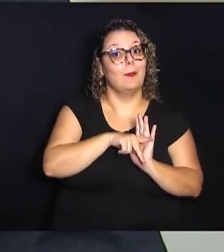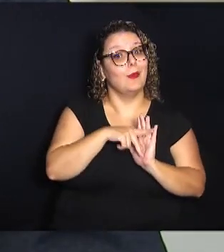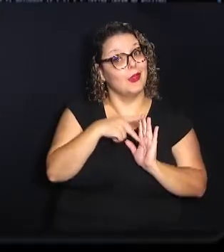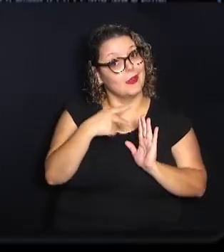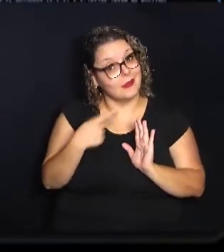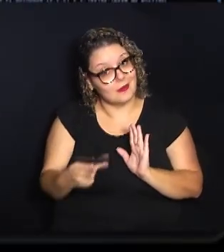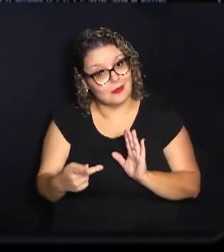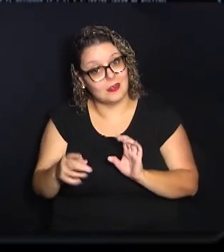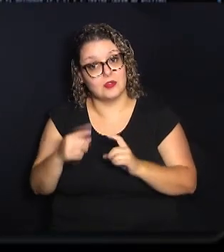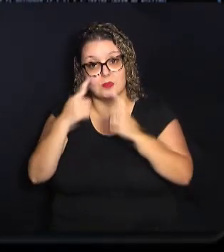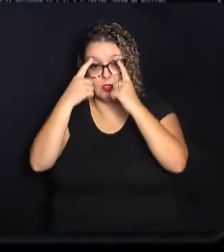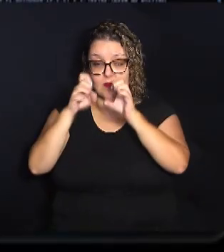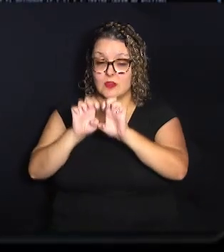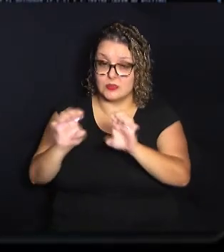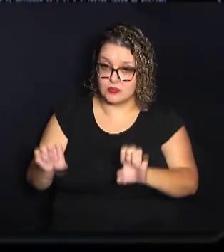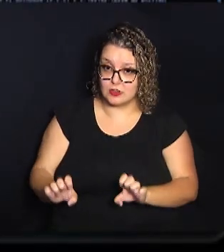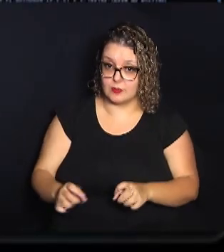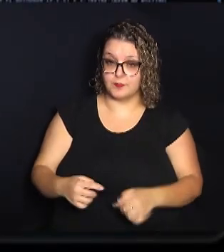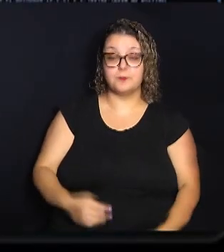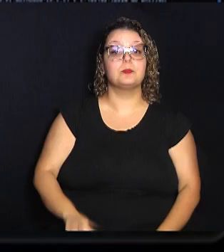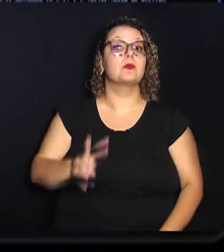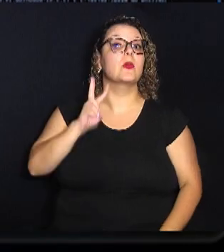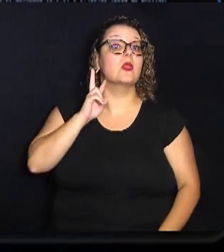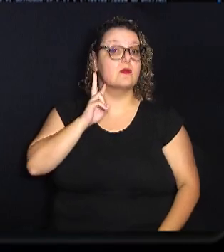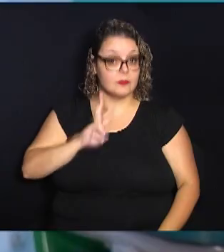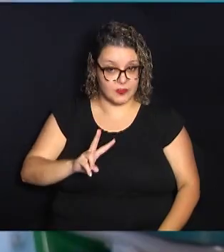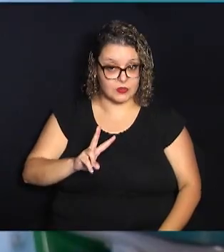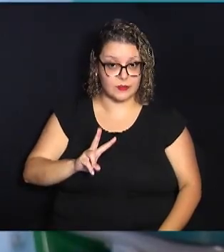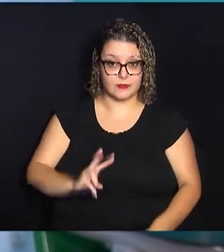estrutural. A vítima